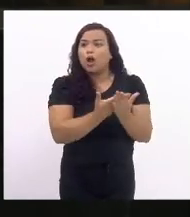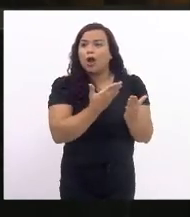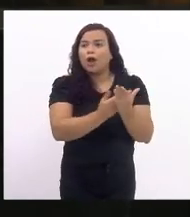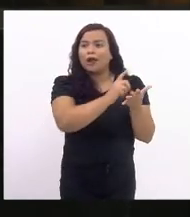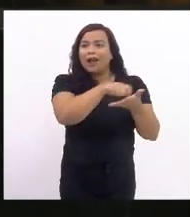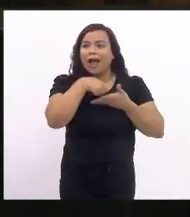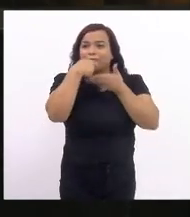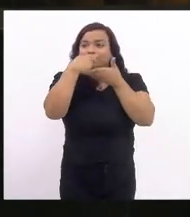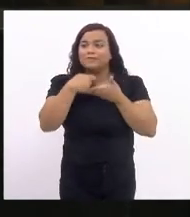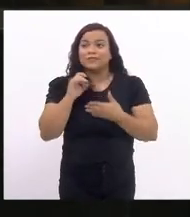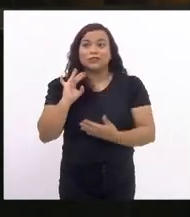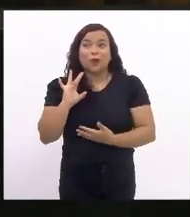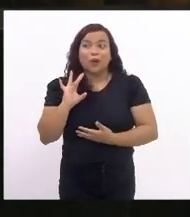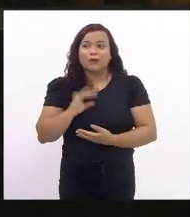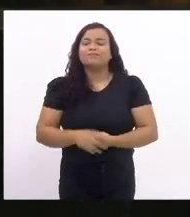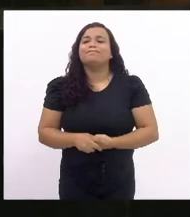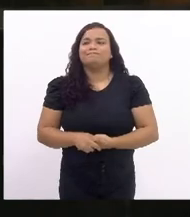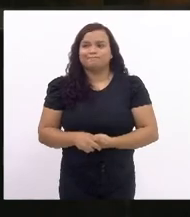nas salas de aula.